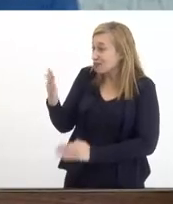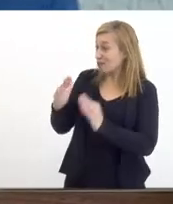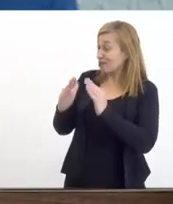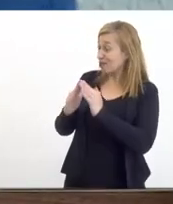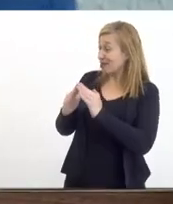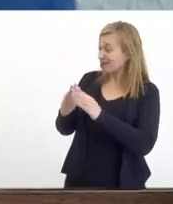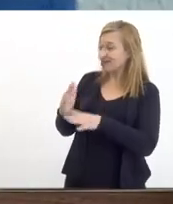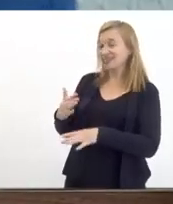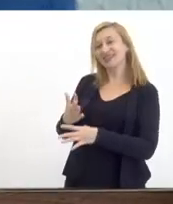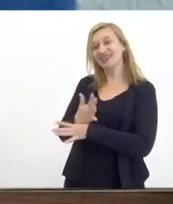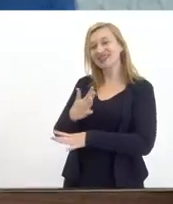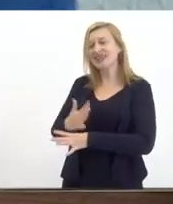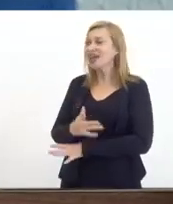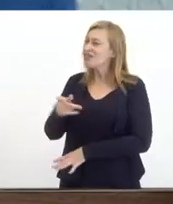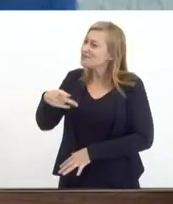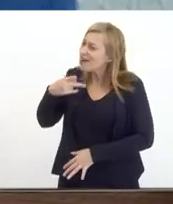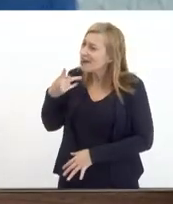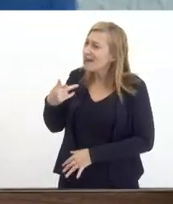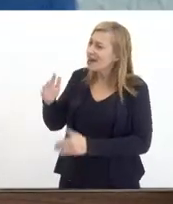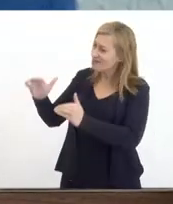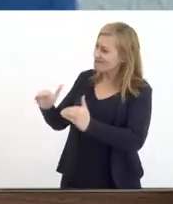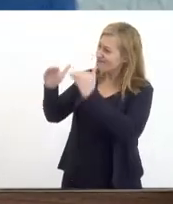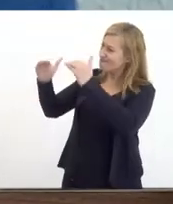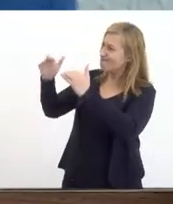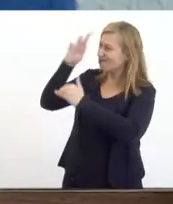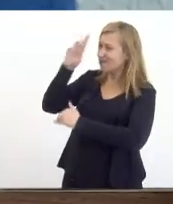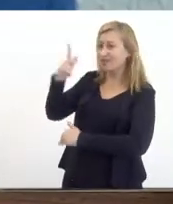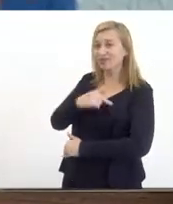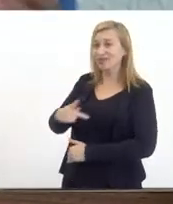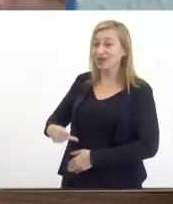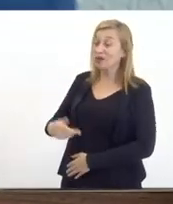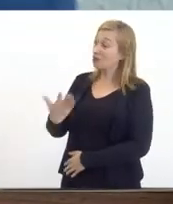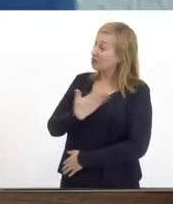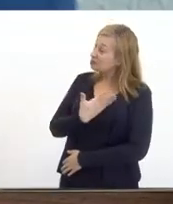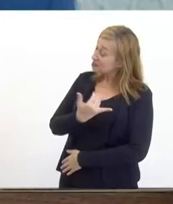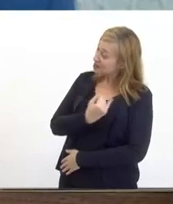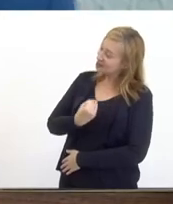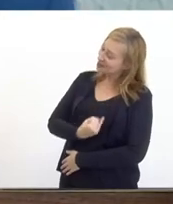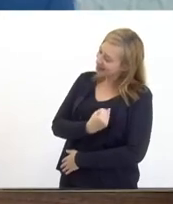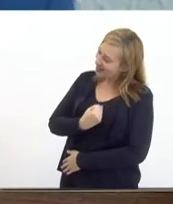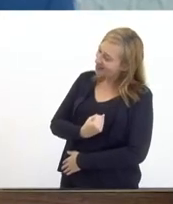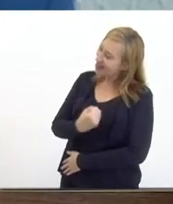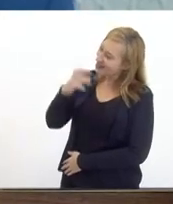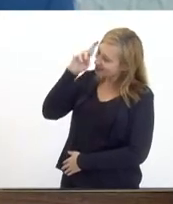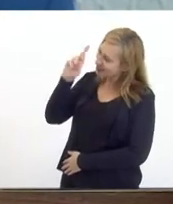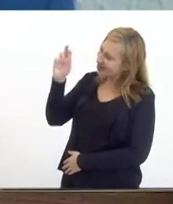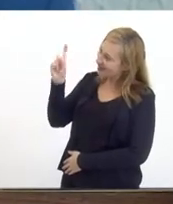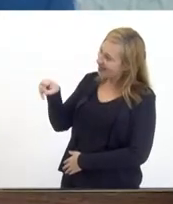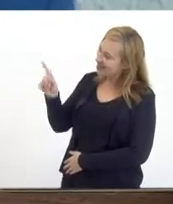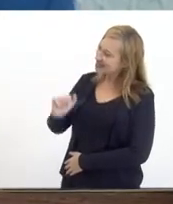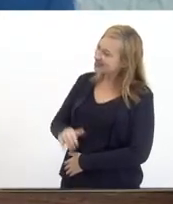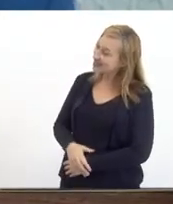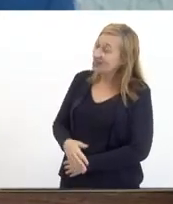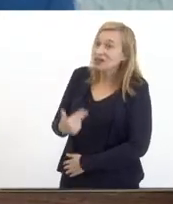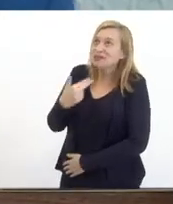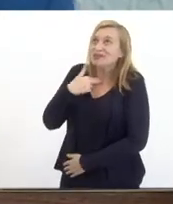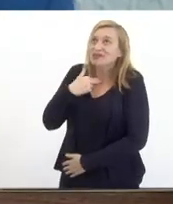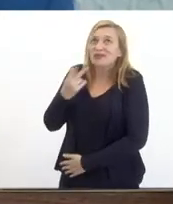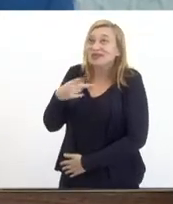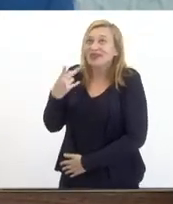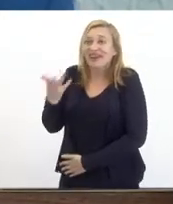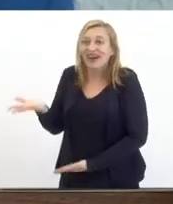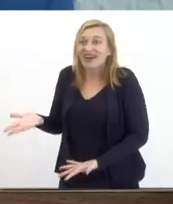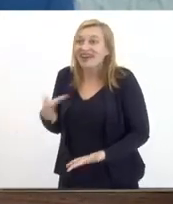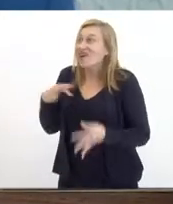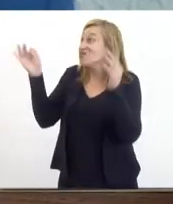dizer a vossa excelência presidente com amigo de Itaguaí que vossa excelência é não posso nem dizer que